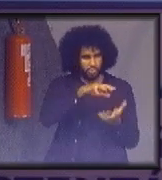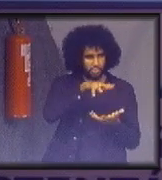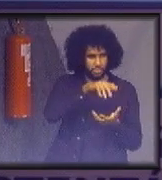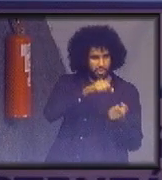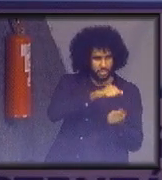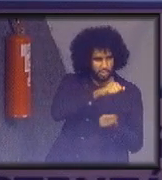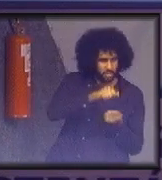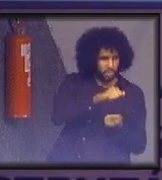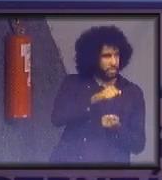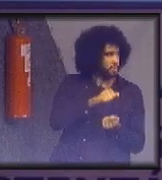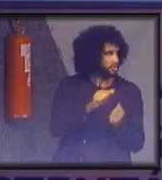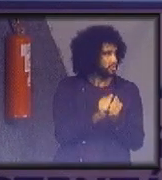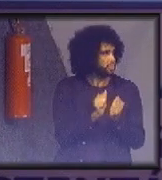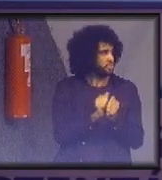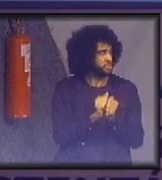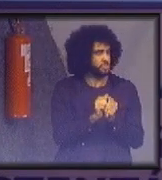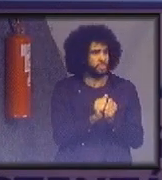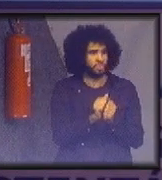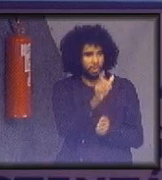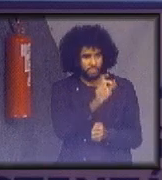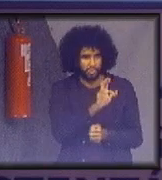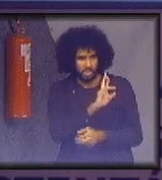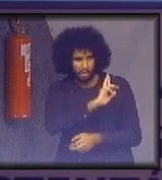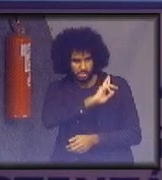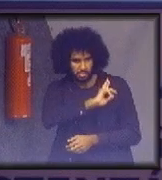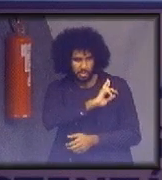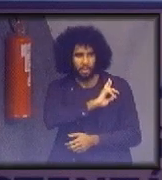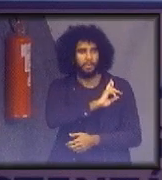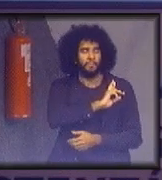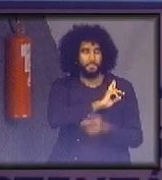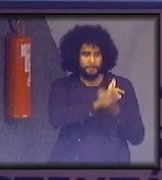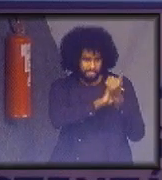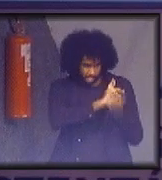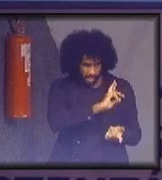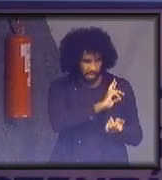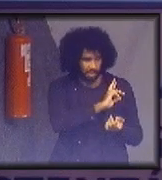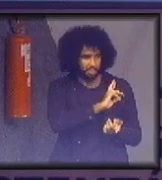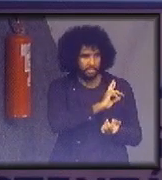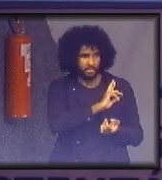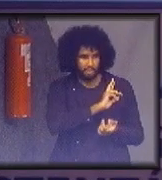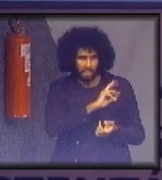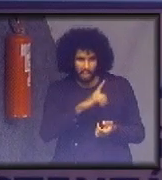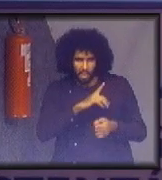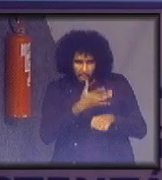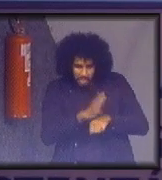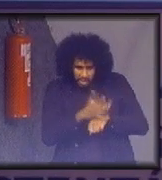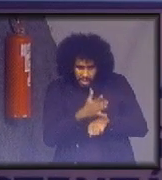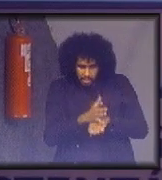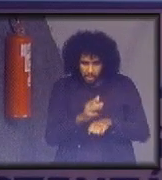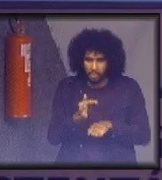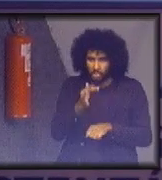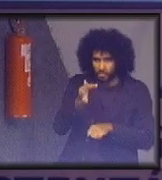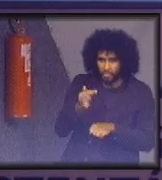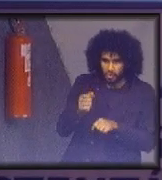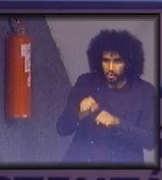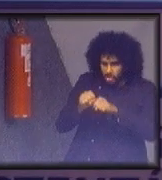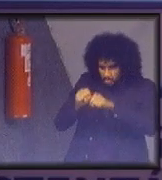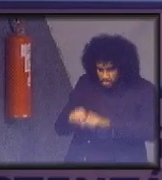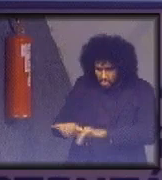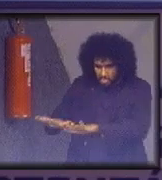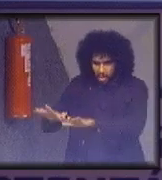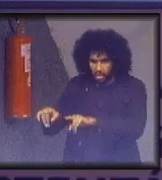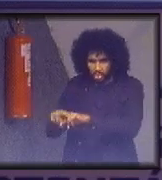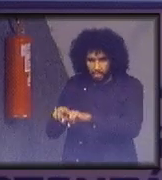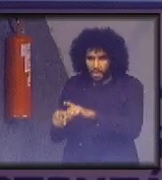como sendo os embaixadores, esses embaixadores seriam capacitados como multiplicadores e desenvolveriam um programa,